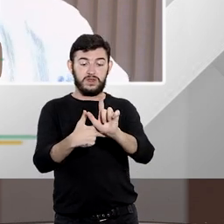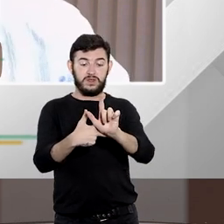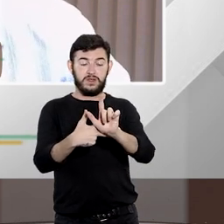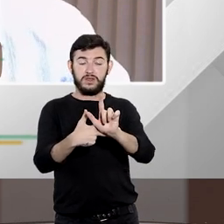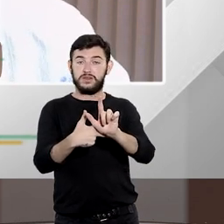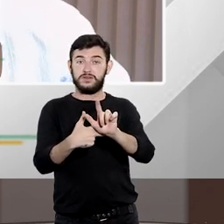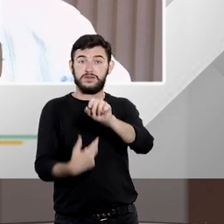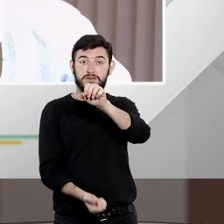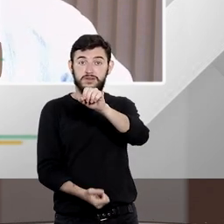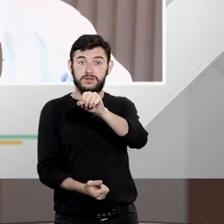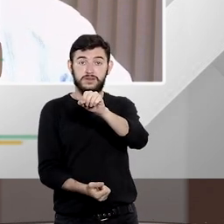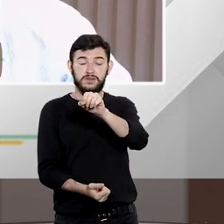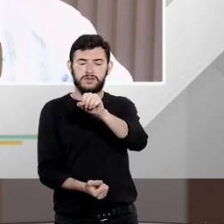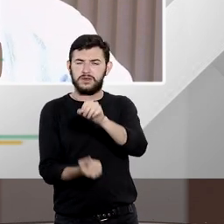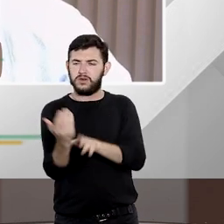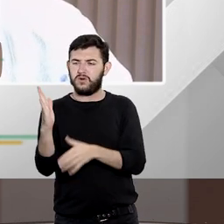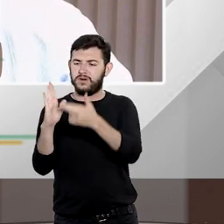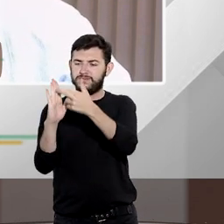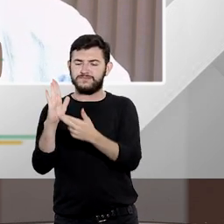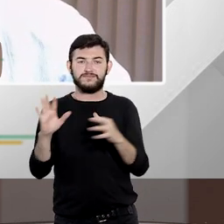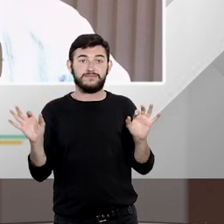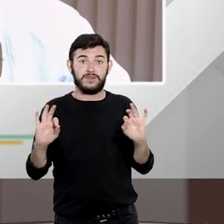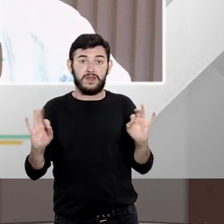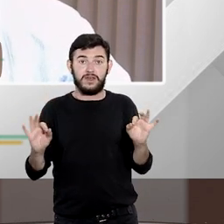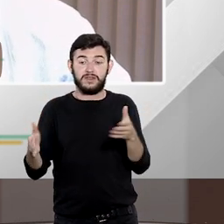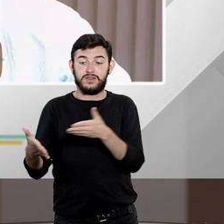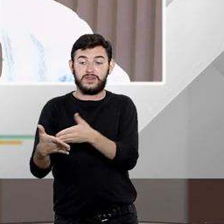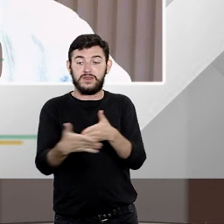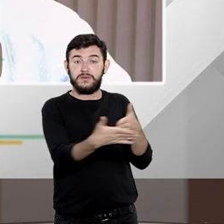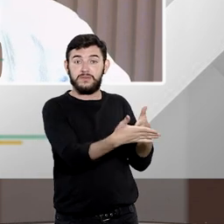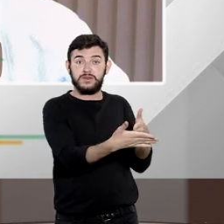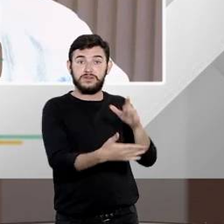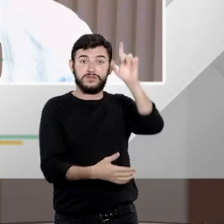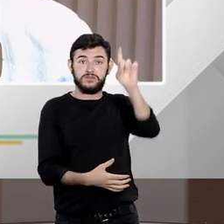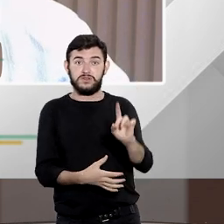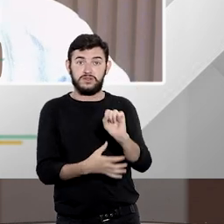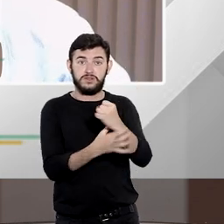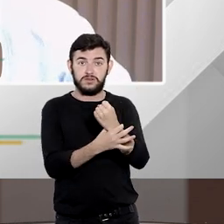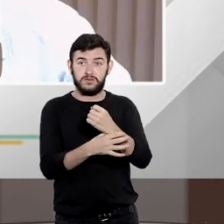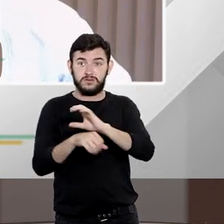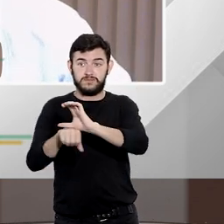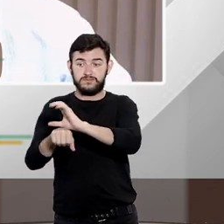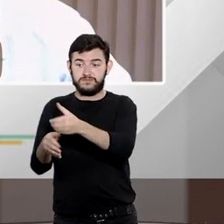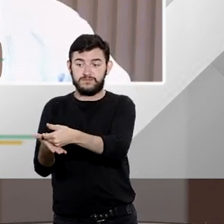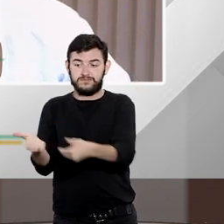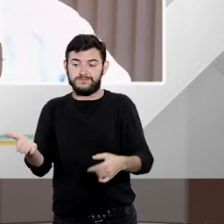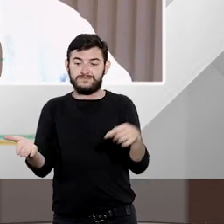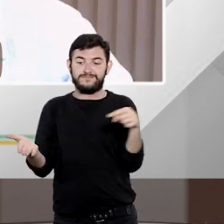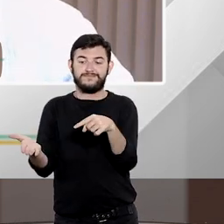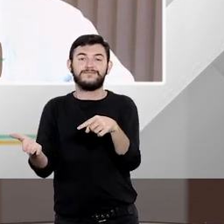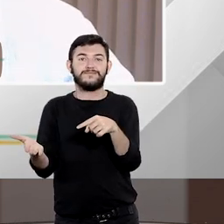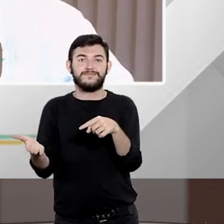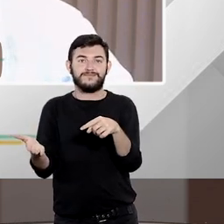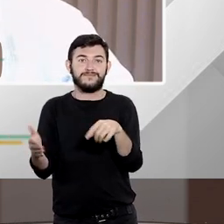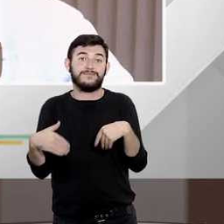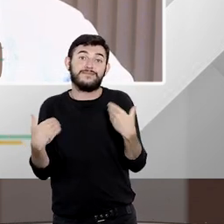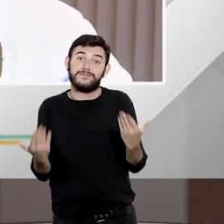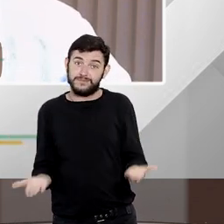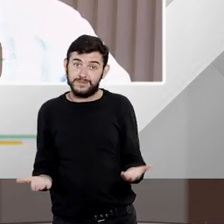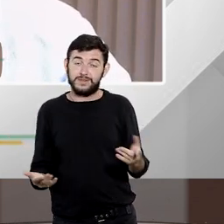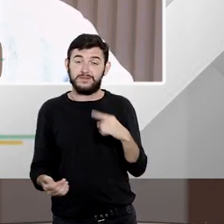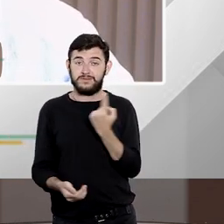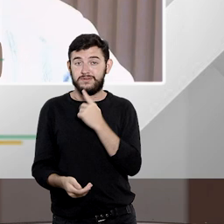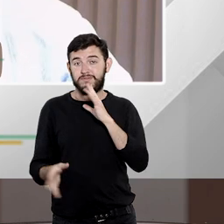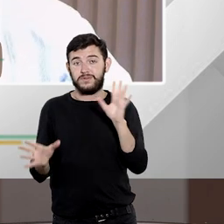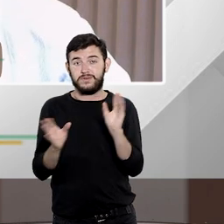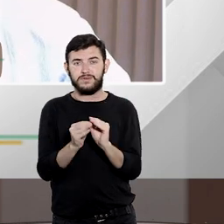impedindo o funcionamento a utilização de um direito previsto na Constituição nesse momento diante da grave